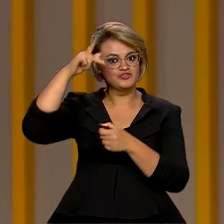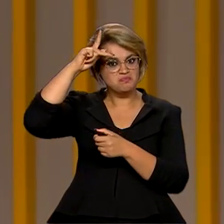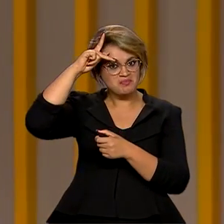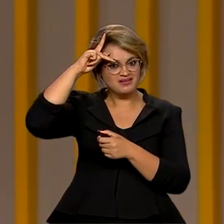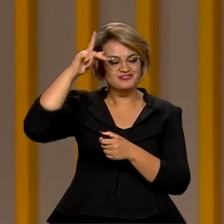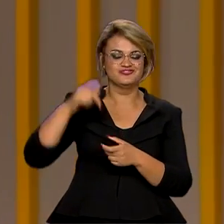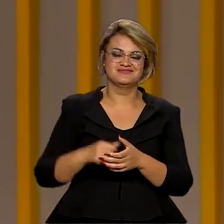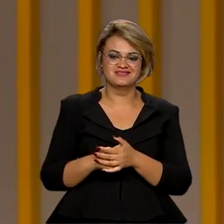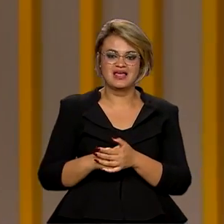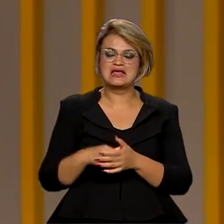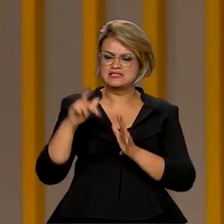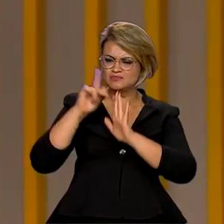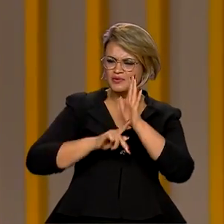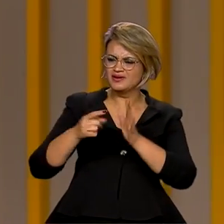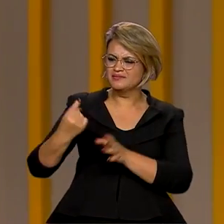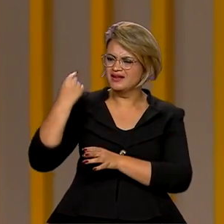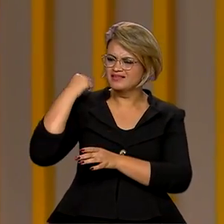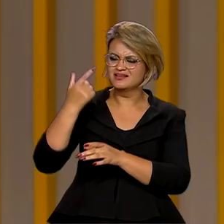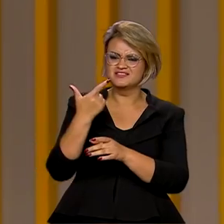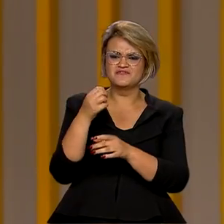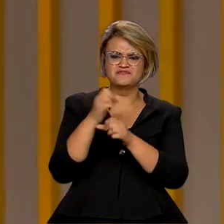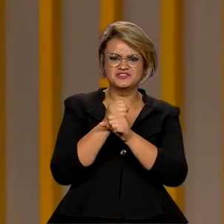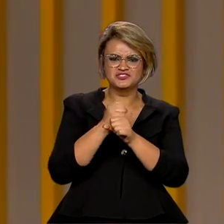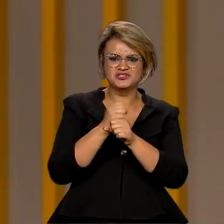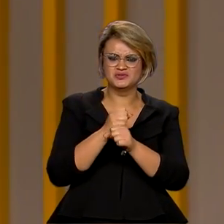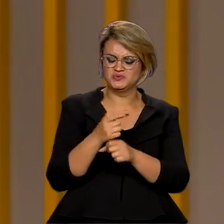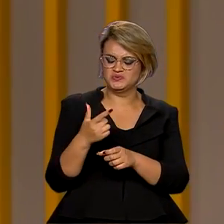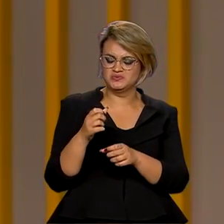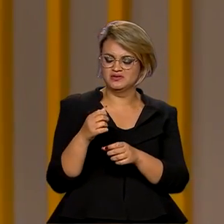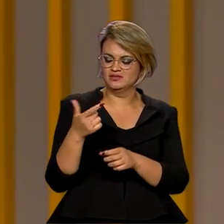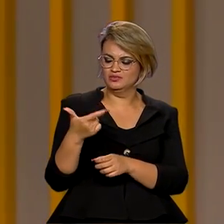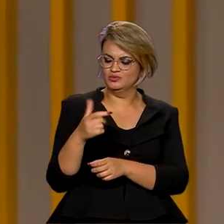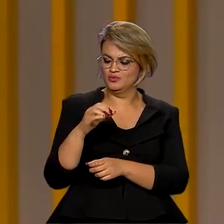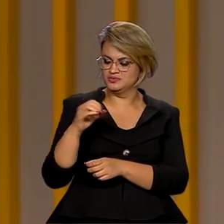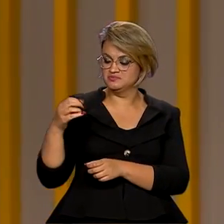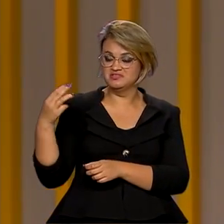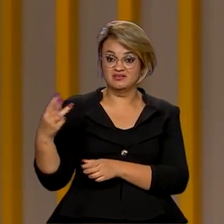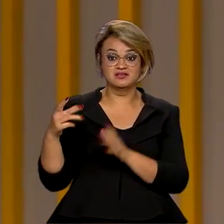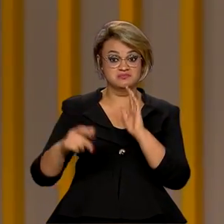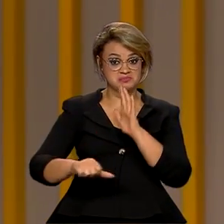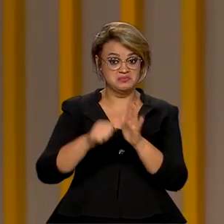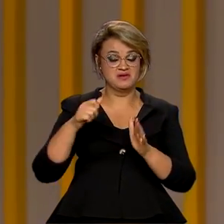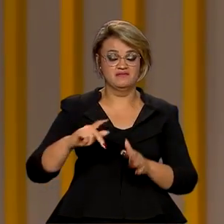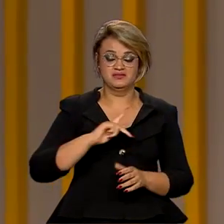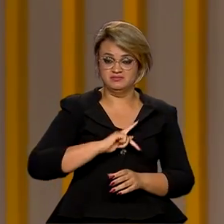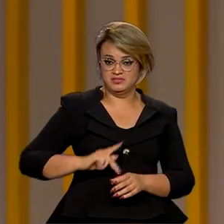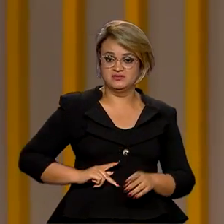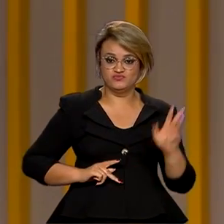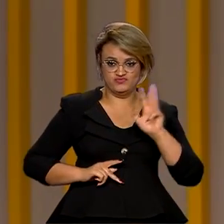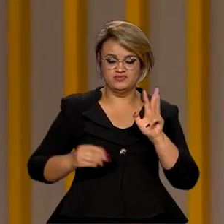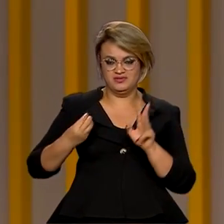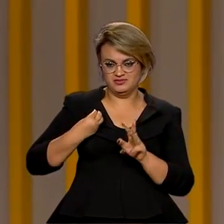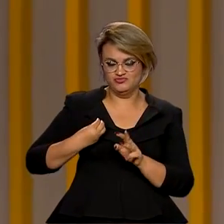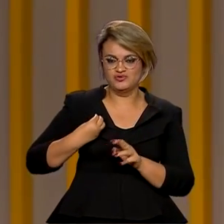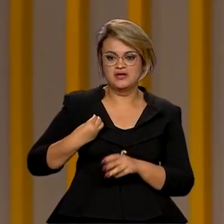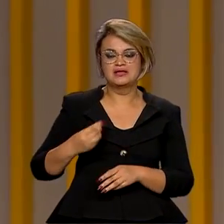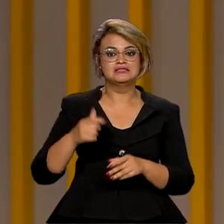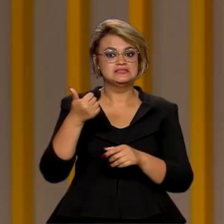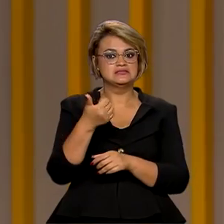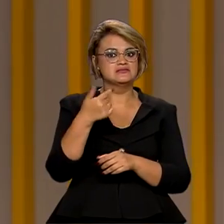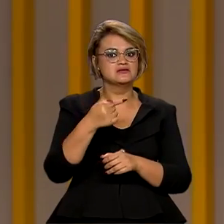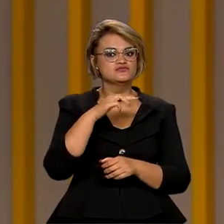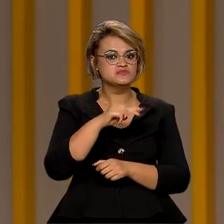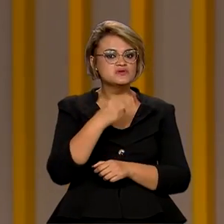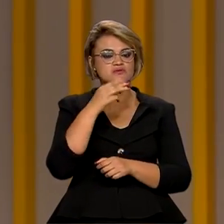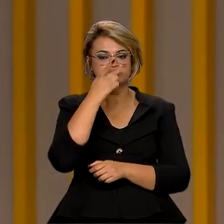vamos lembrar, ele foi criado há 20 anos, lá em 2003, no primeiro mandato do presidente Lula, e beneficiou mais de 17 milhões de